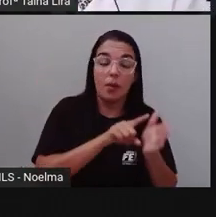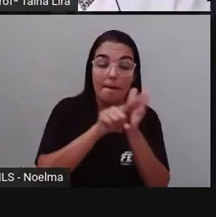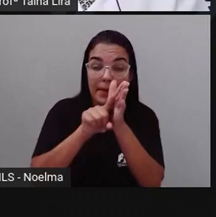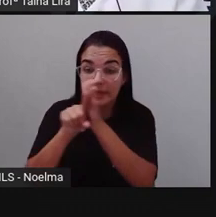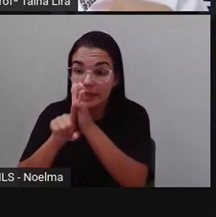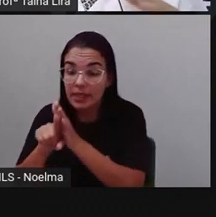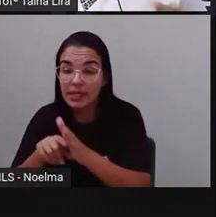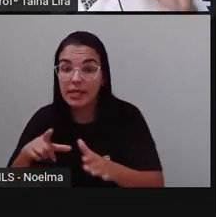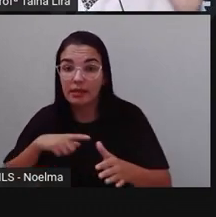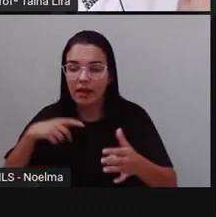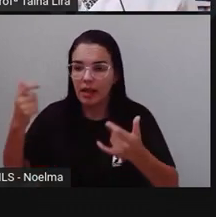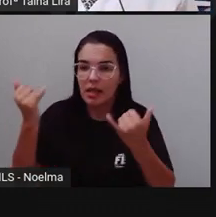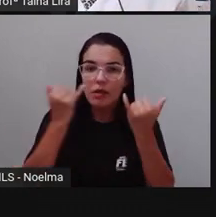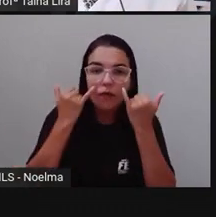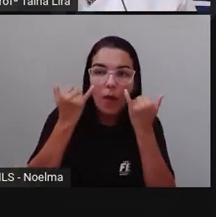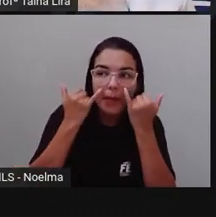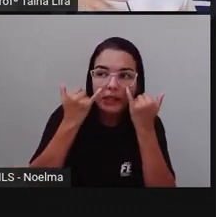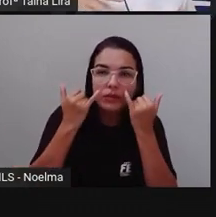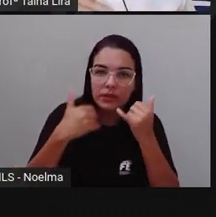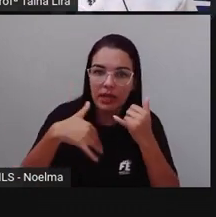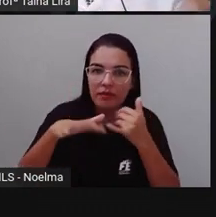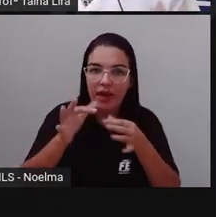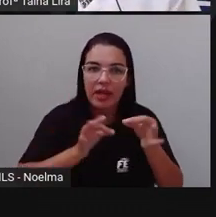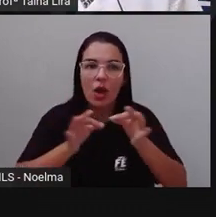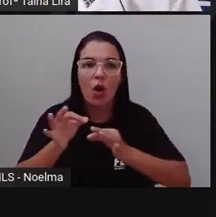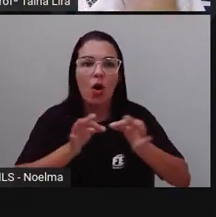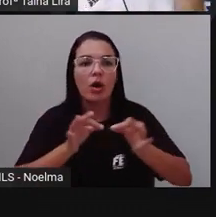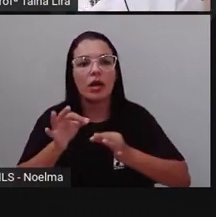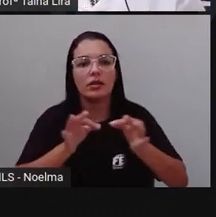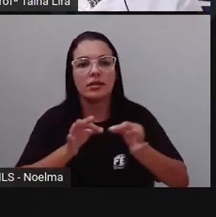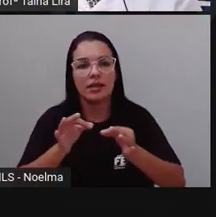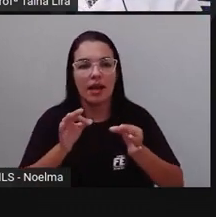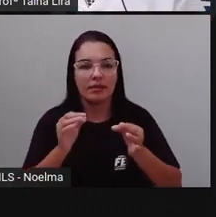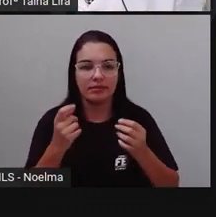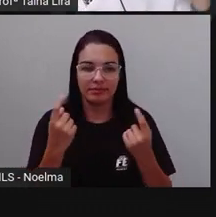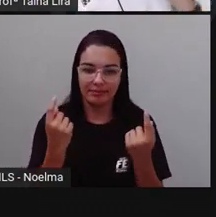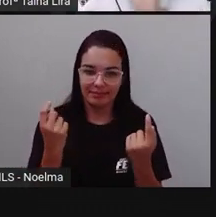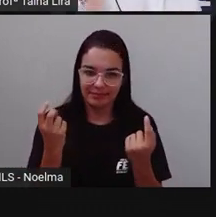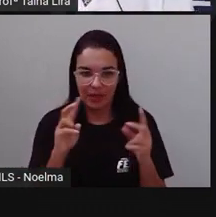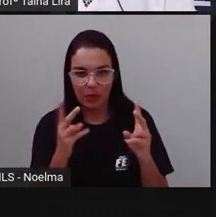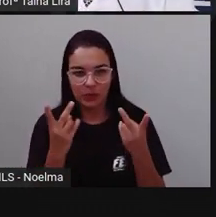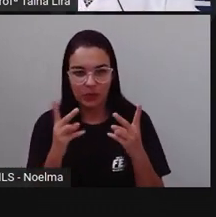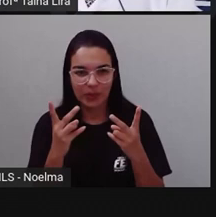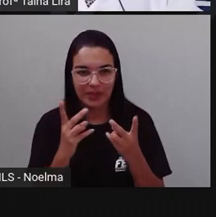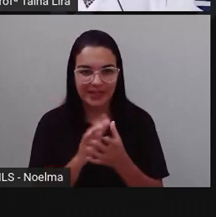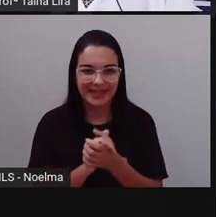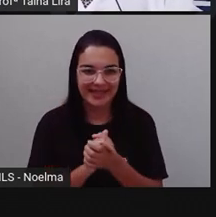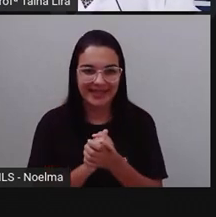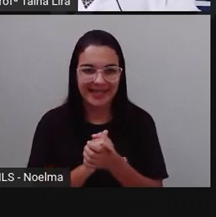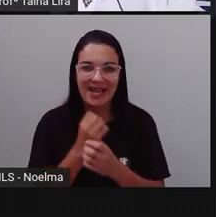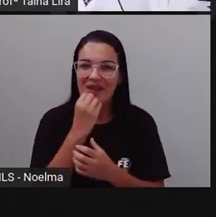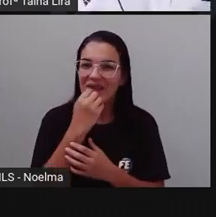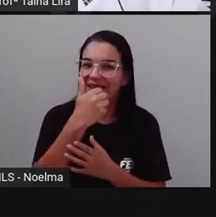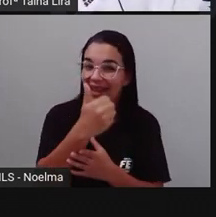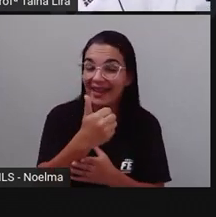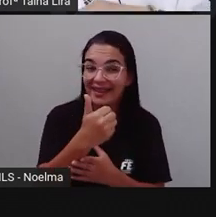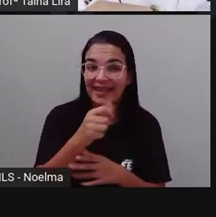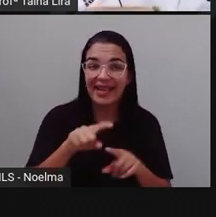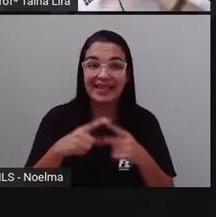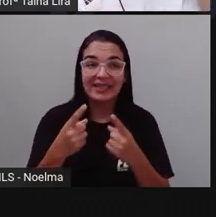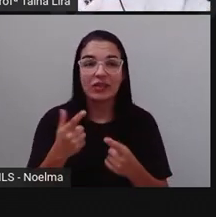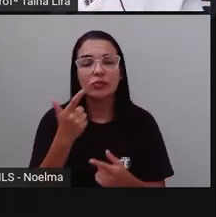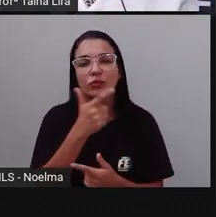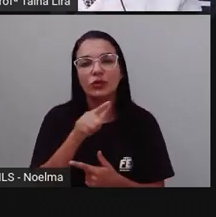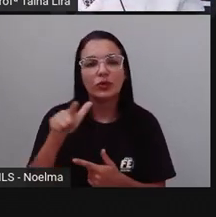essas informações, É que nós vamos organizar, Ou uma tabela, Ou um gráfico, Ou os dois, Tá bom? Segundo ano, Então,